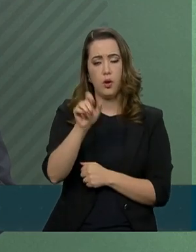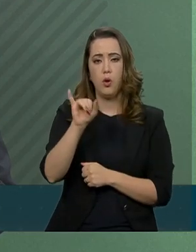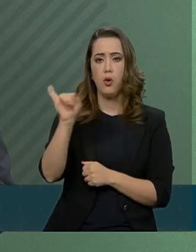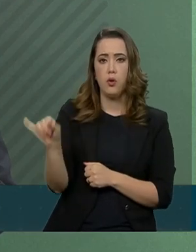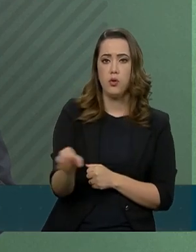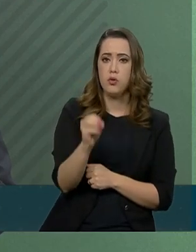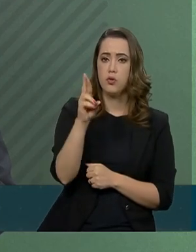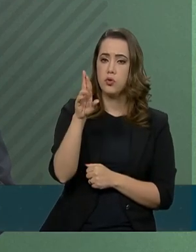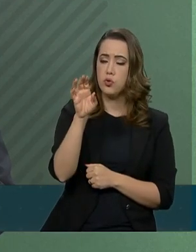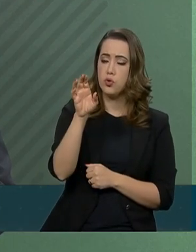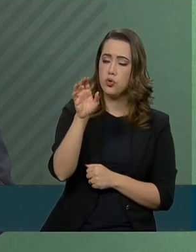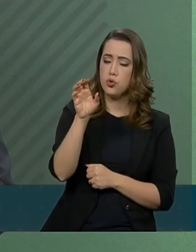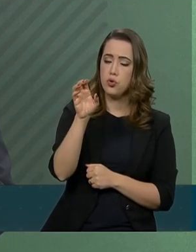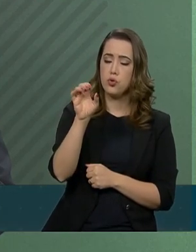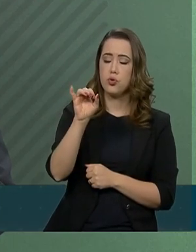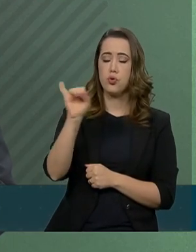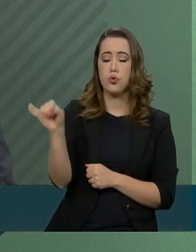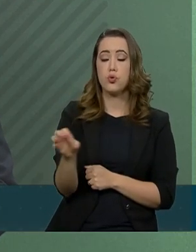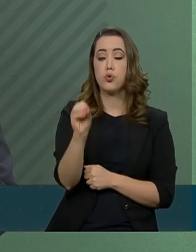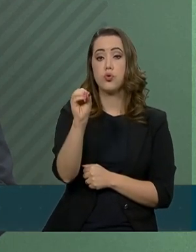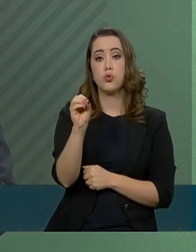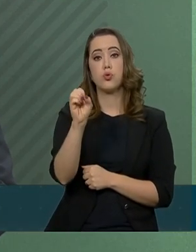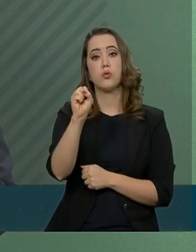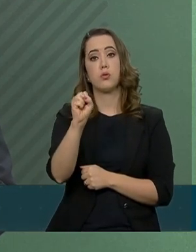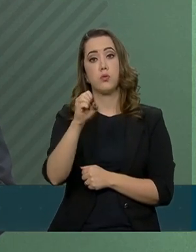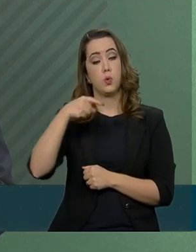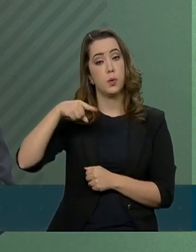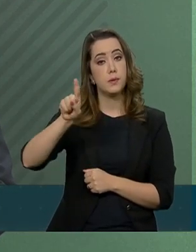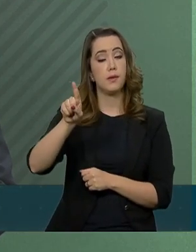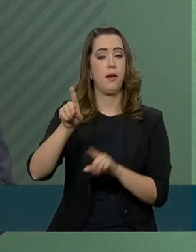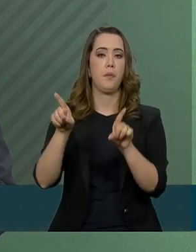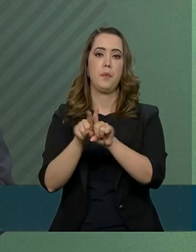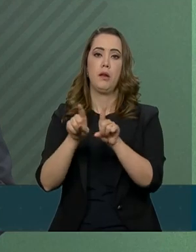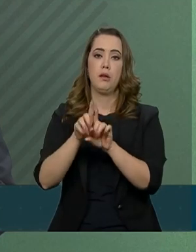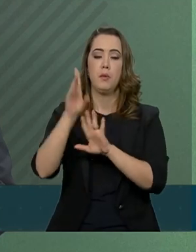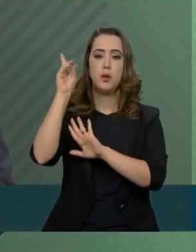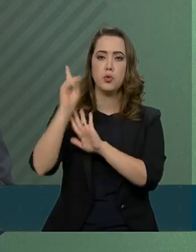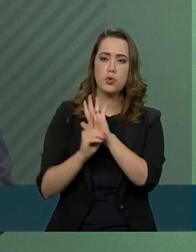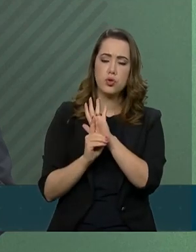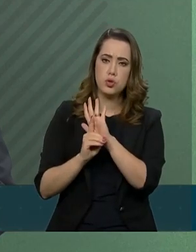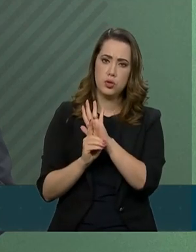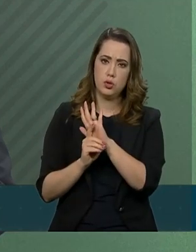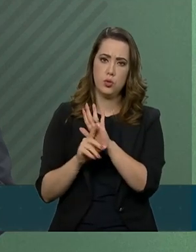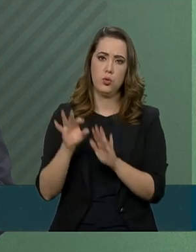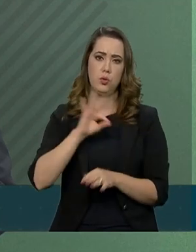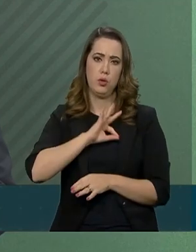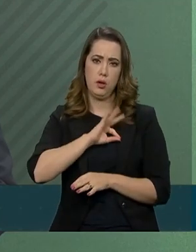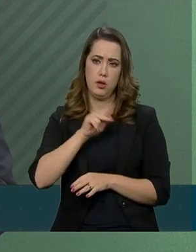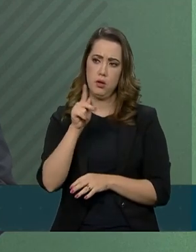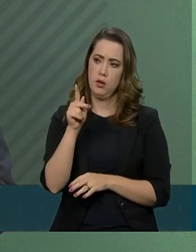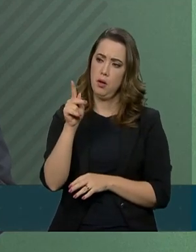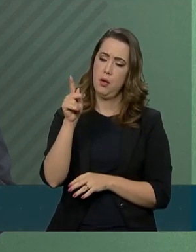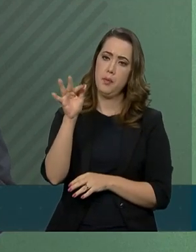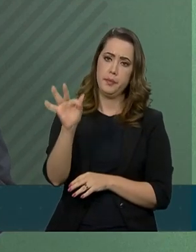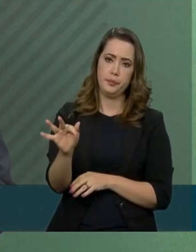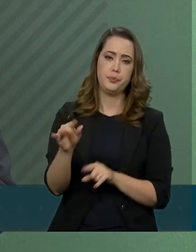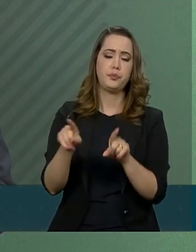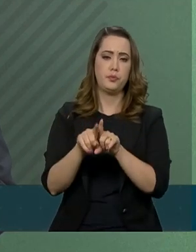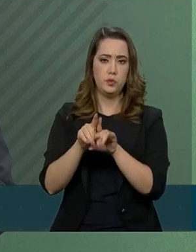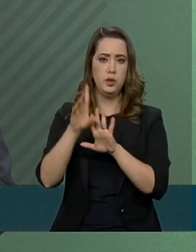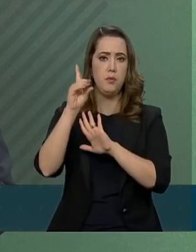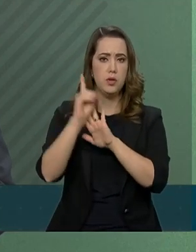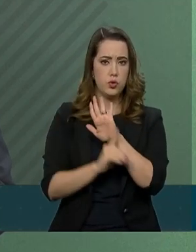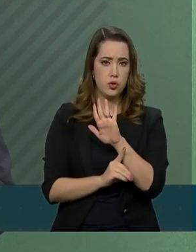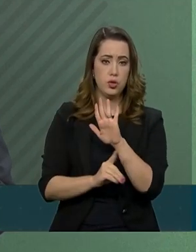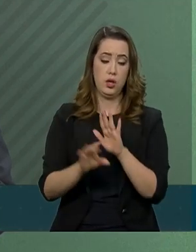José Washington Luiz Santos, o diretor-geral da Polícia Federal, Maurício Valeixo, o diretor-geral da